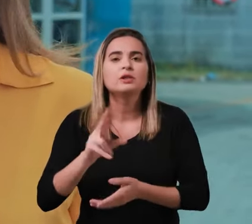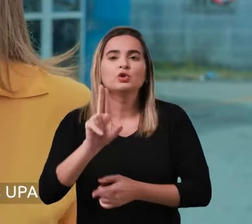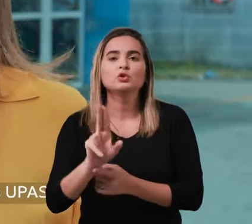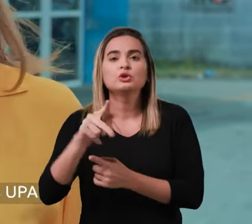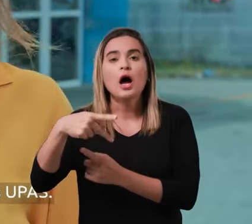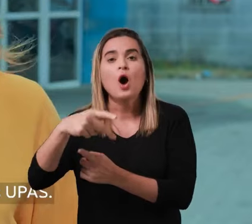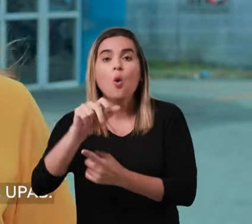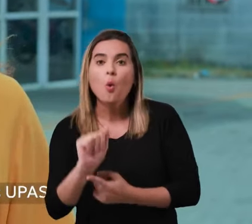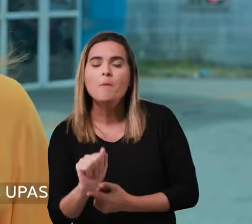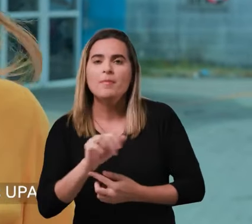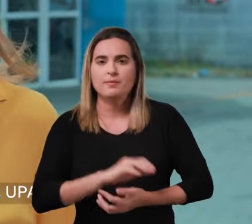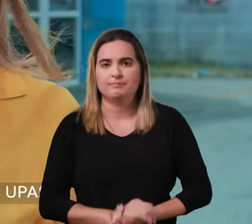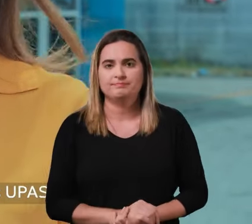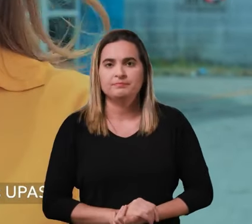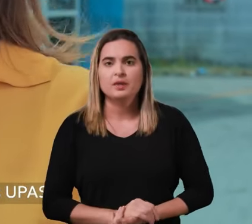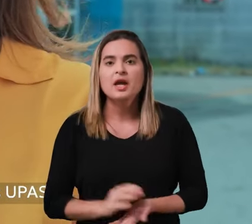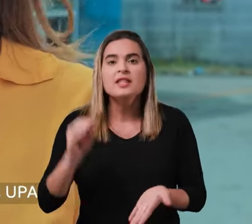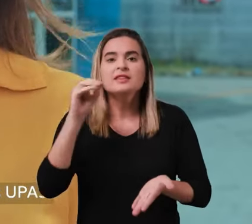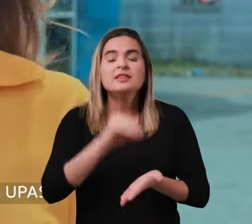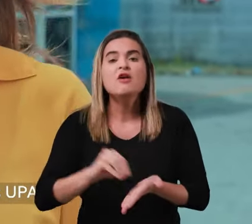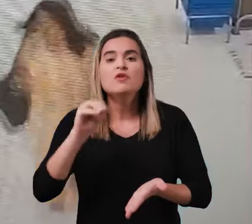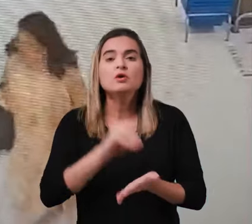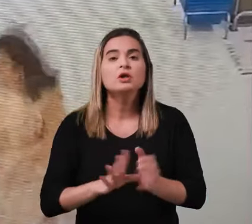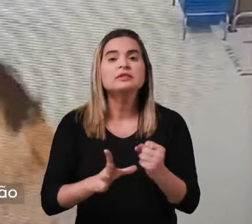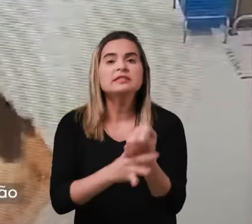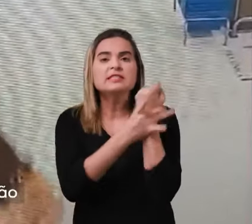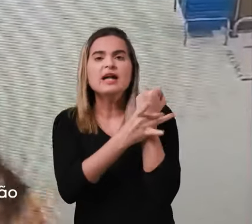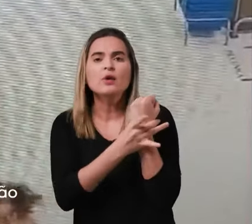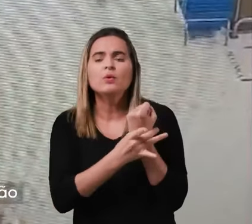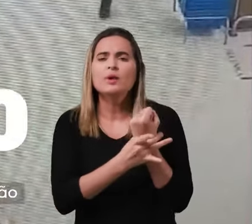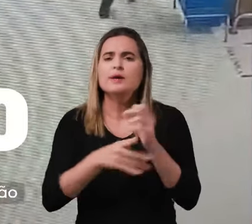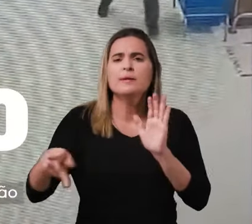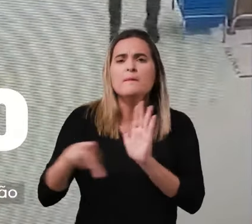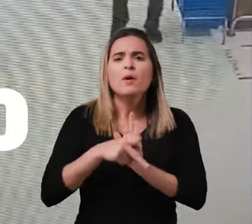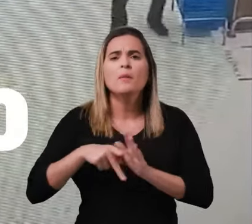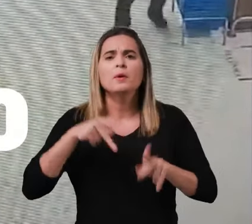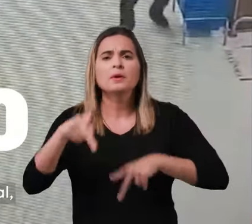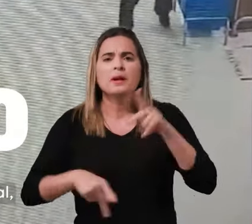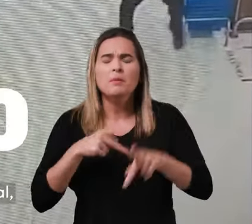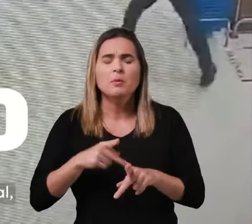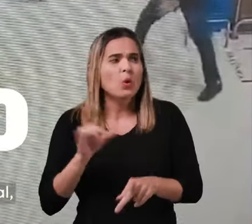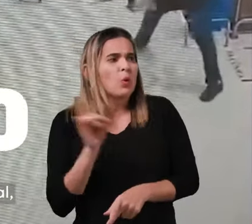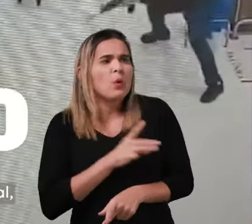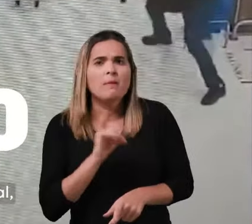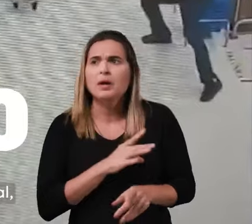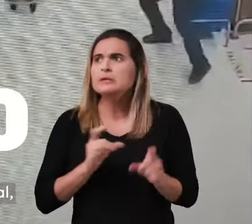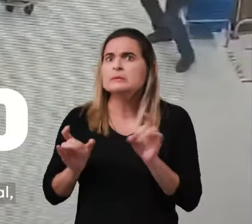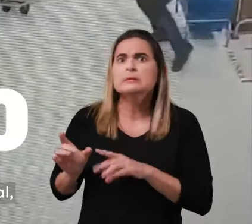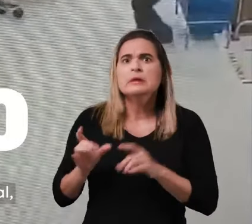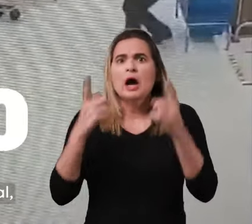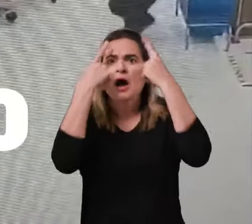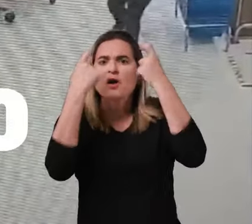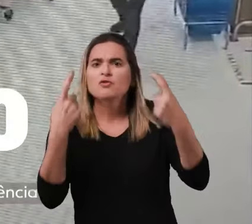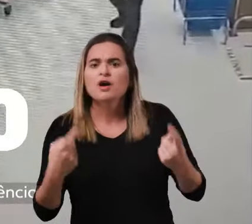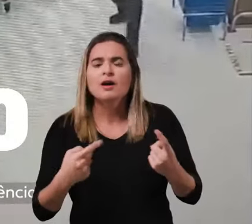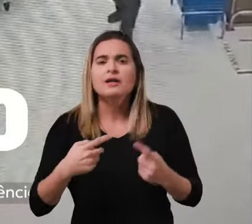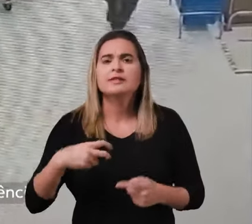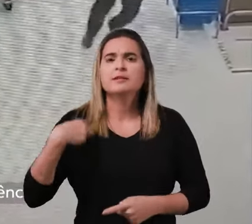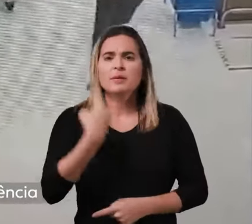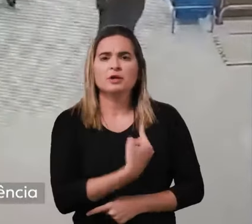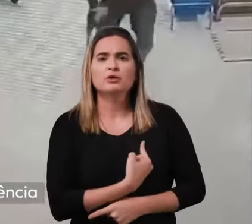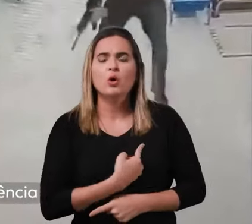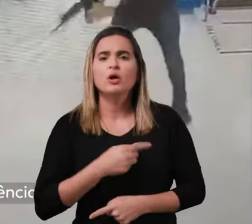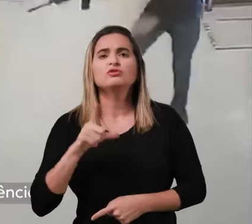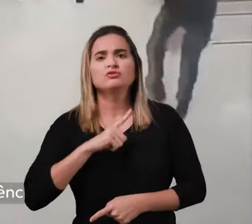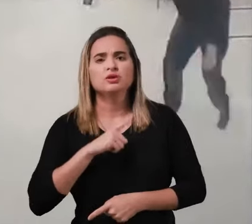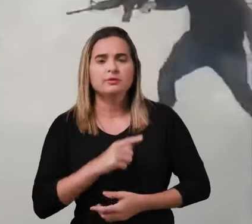para a manutenção e funcionamento das UPAs. Estão devendo uma melhor sensação de segurança à população de Natal, sempre medrosa